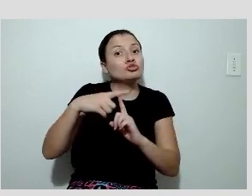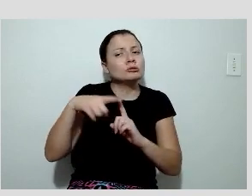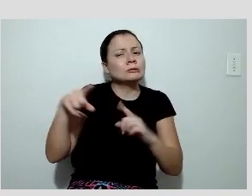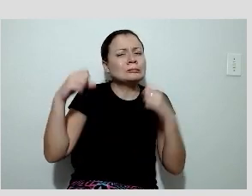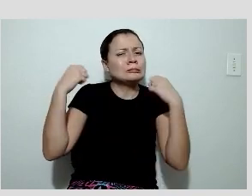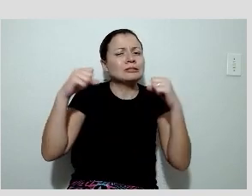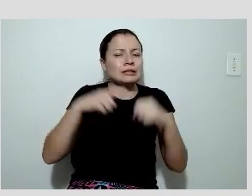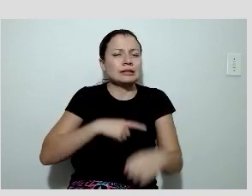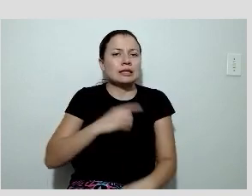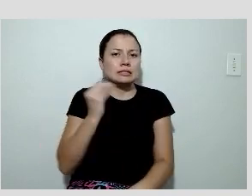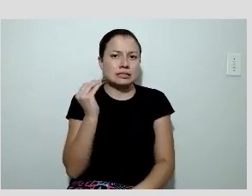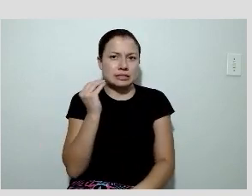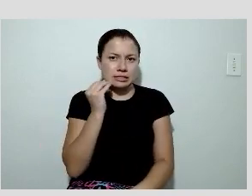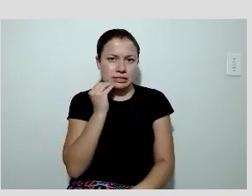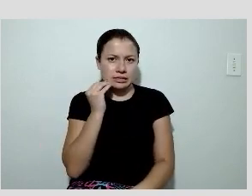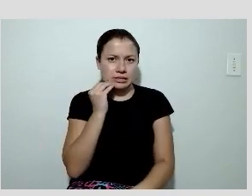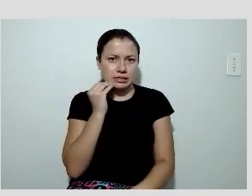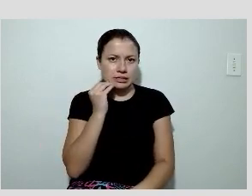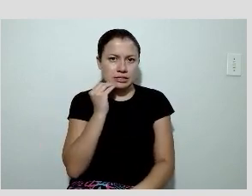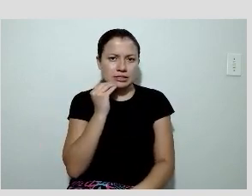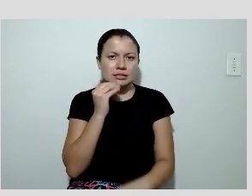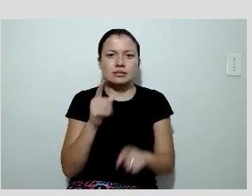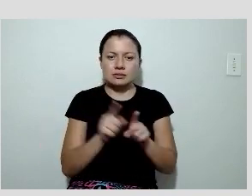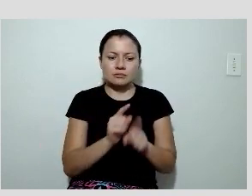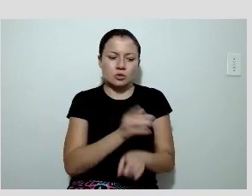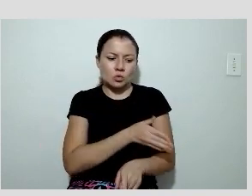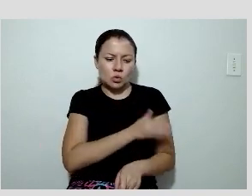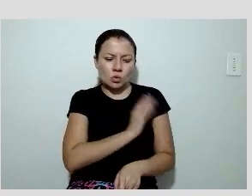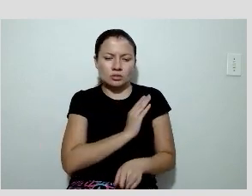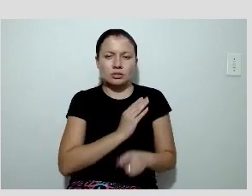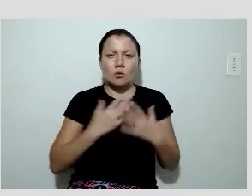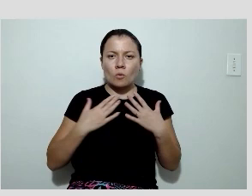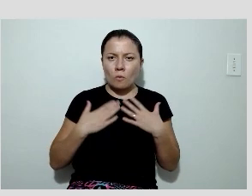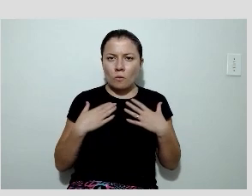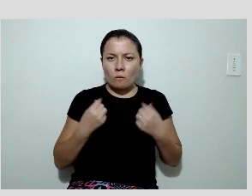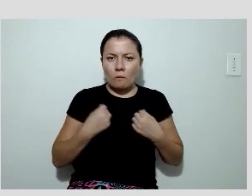funcional, eventualmente até um teste cardiopulmonar, isso é bastante interessante.